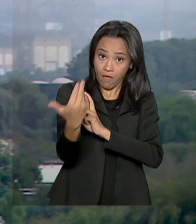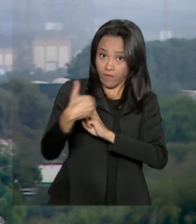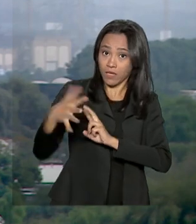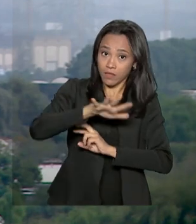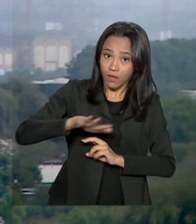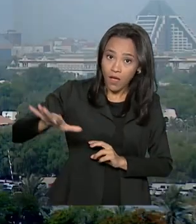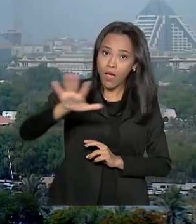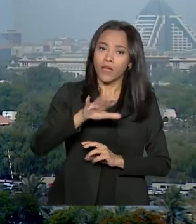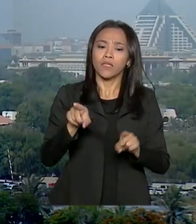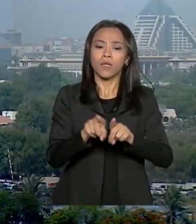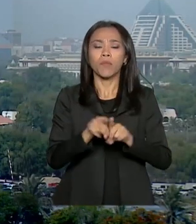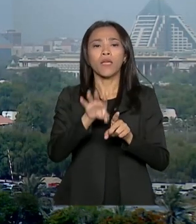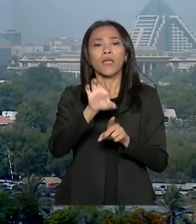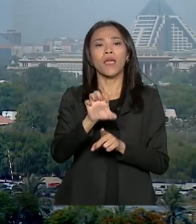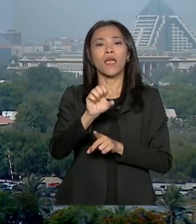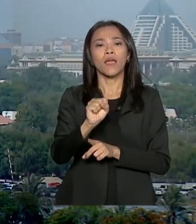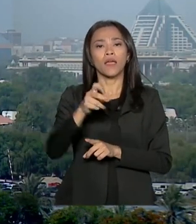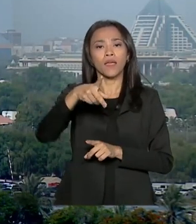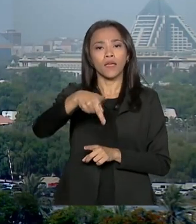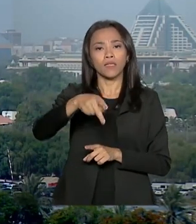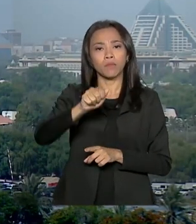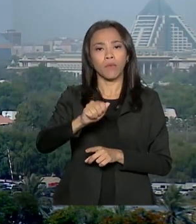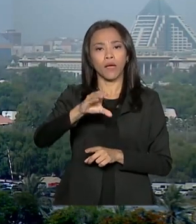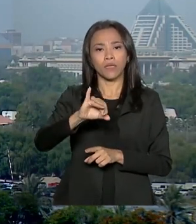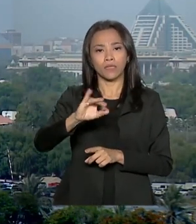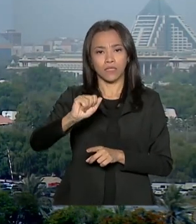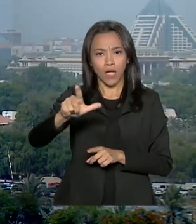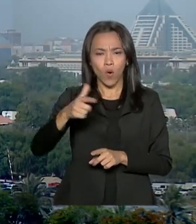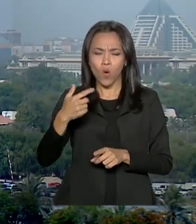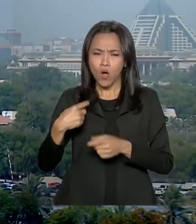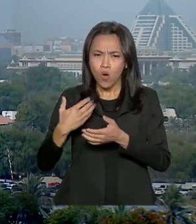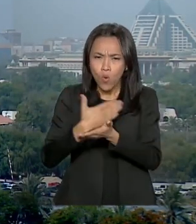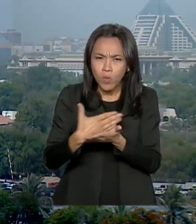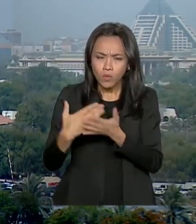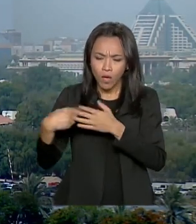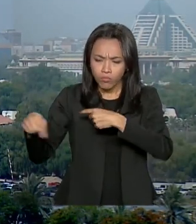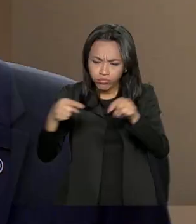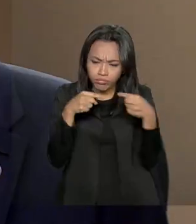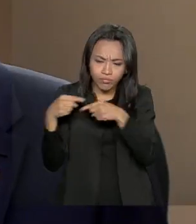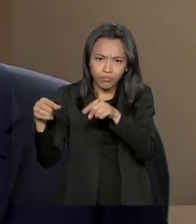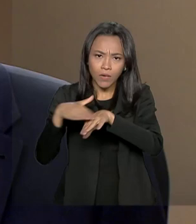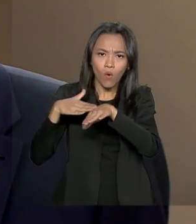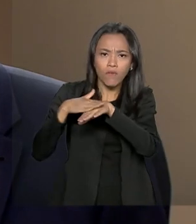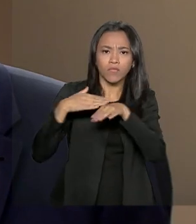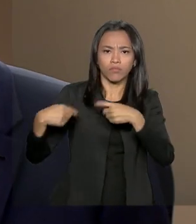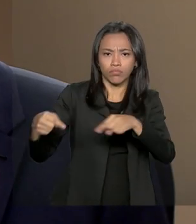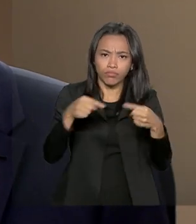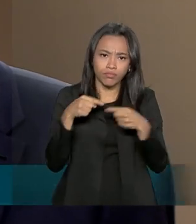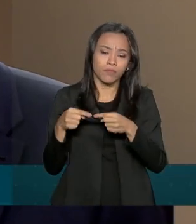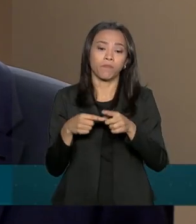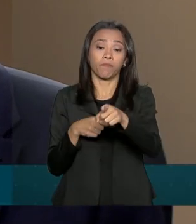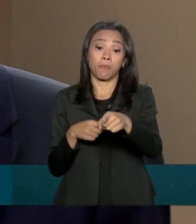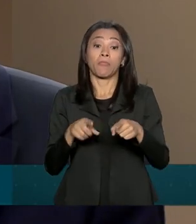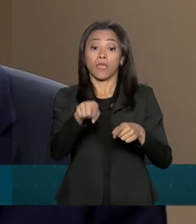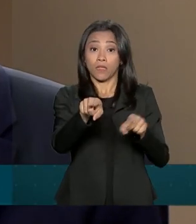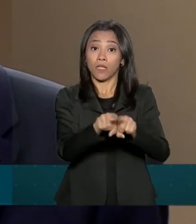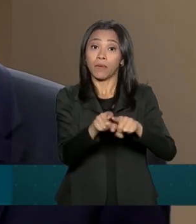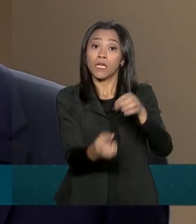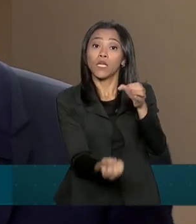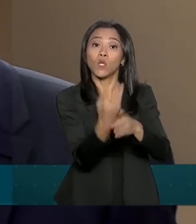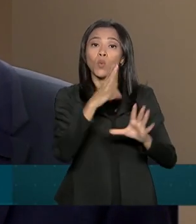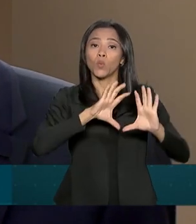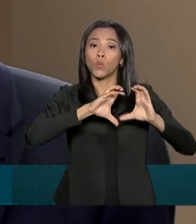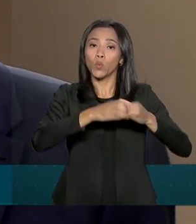aeroespacial começou a ser discutida no Centro de Tecnologia Avançada. Se montou um grupo de trabalho, cada uma estará